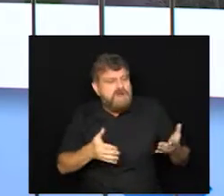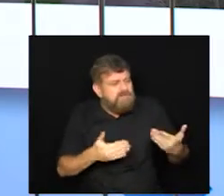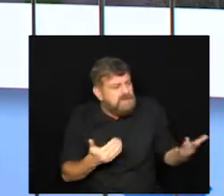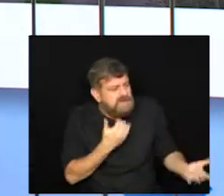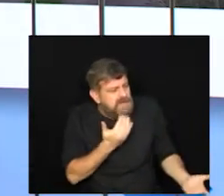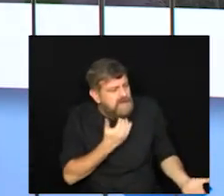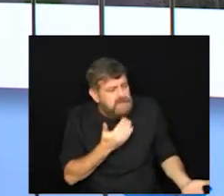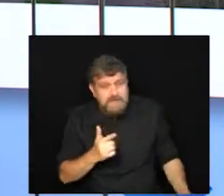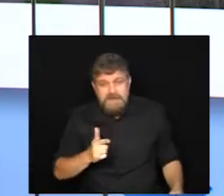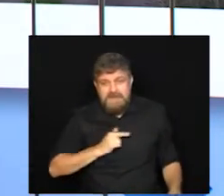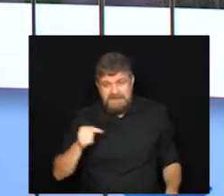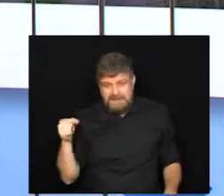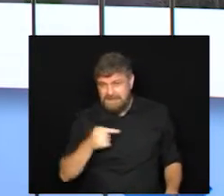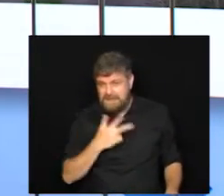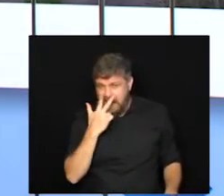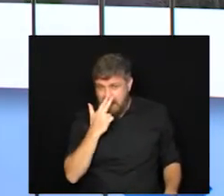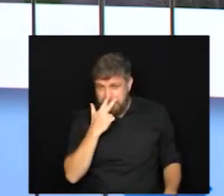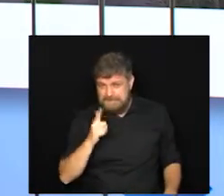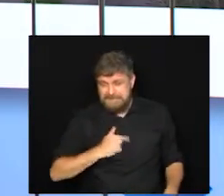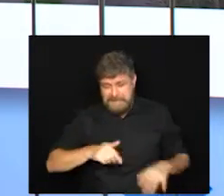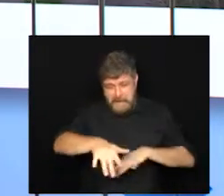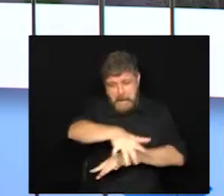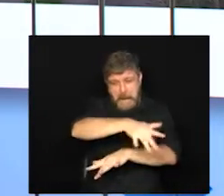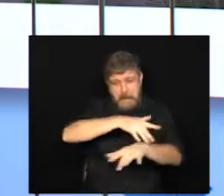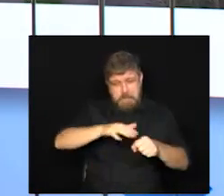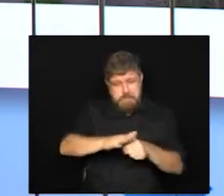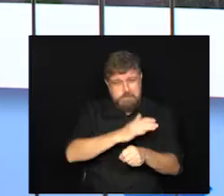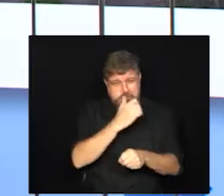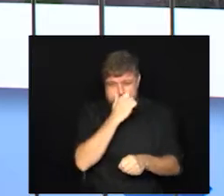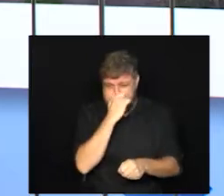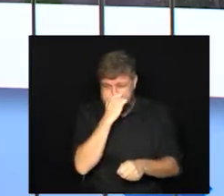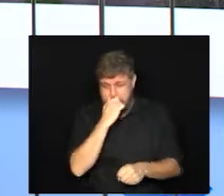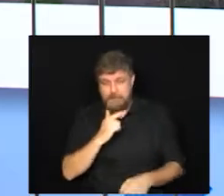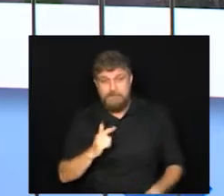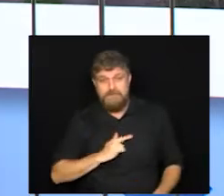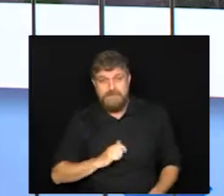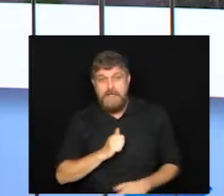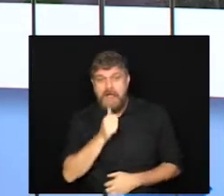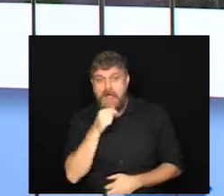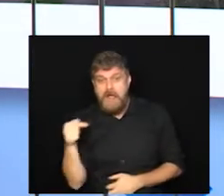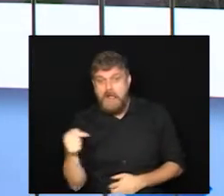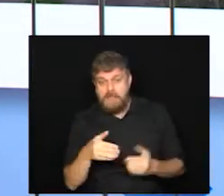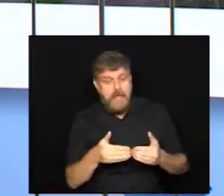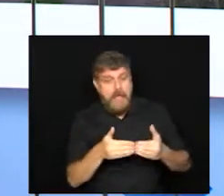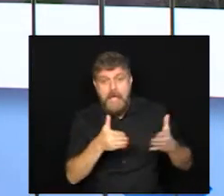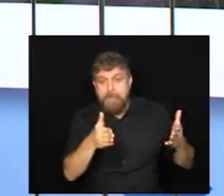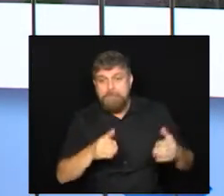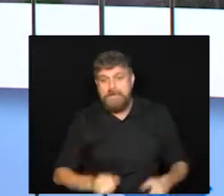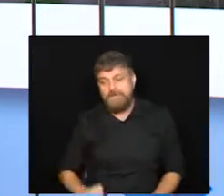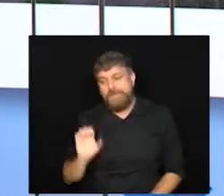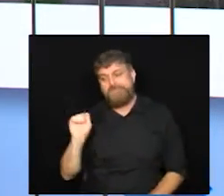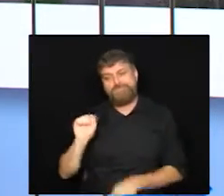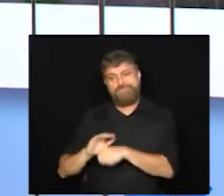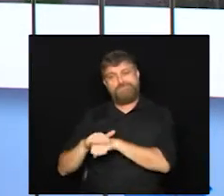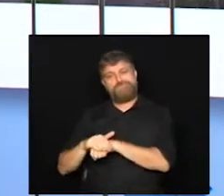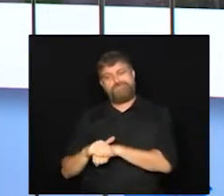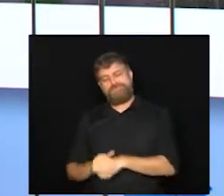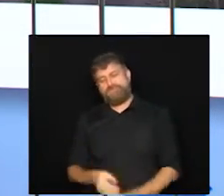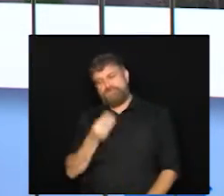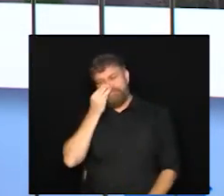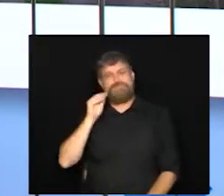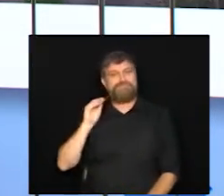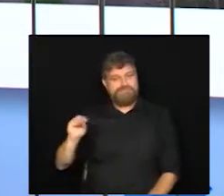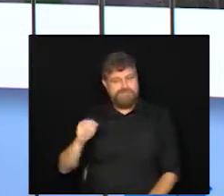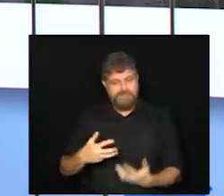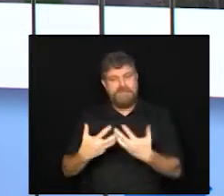inclusive com indícios de aglomeração e ainda estava aberto após as 8 horas da